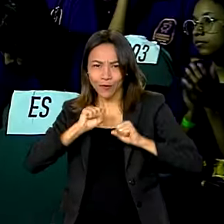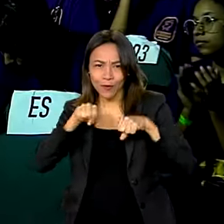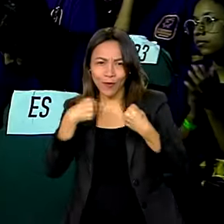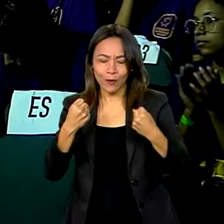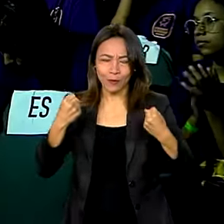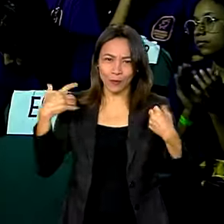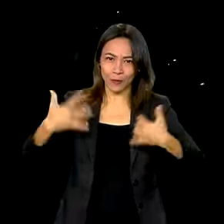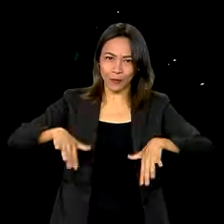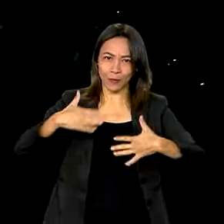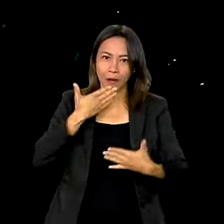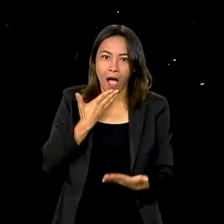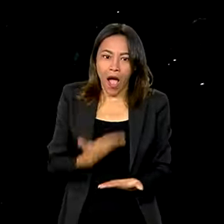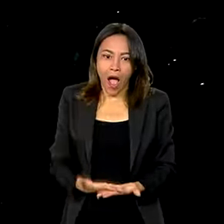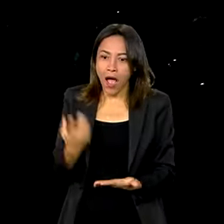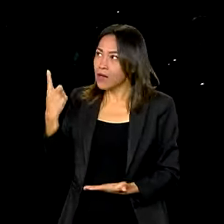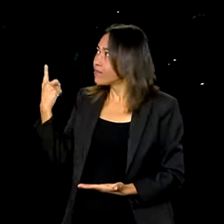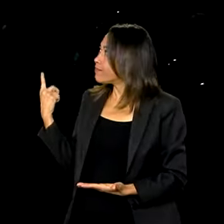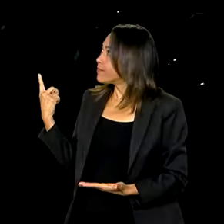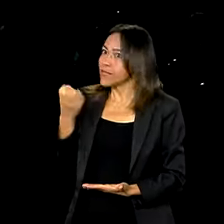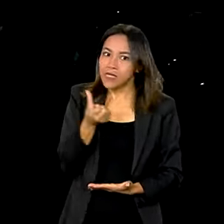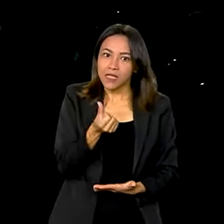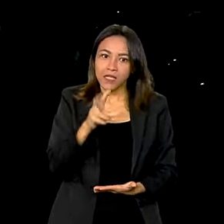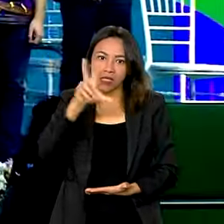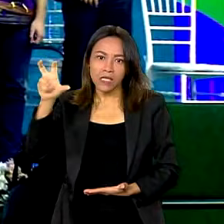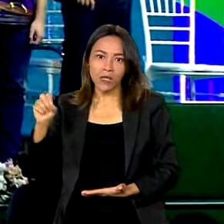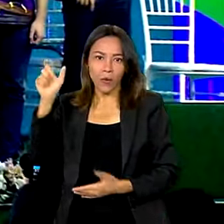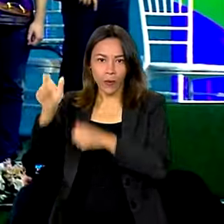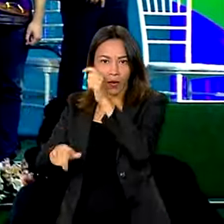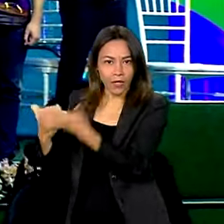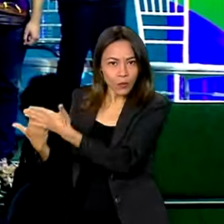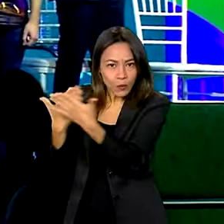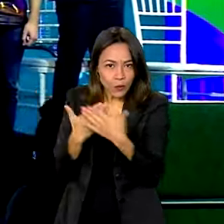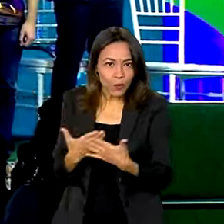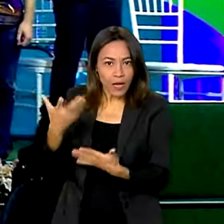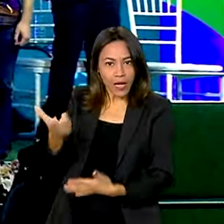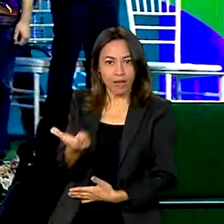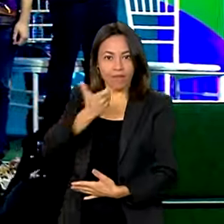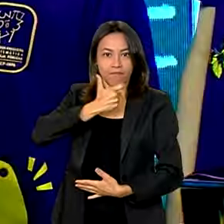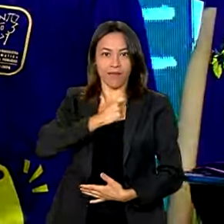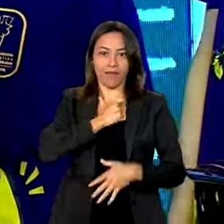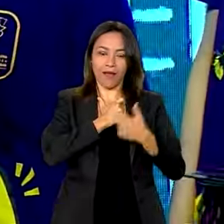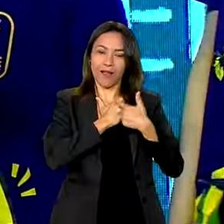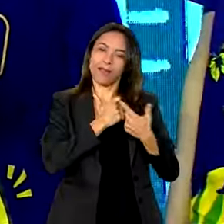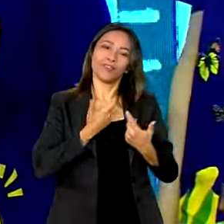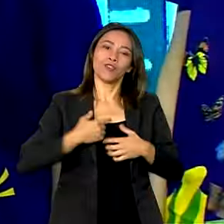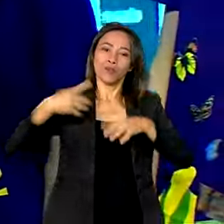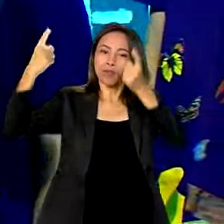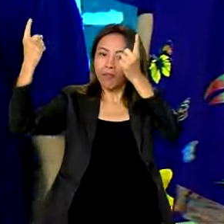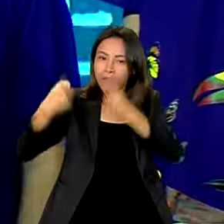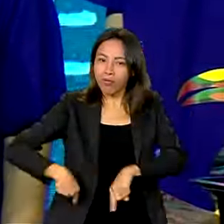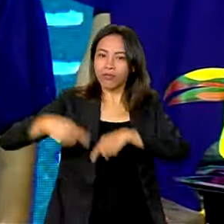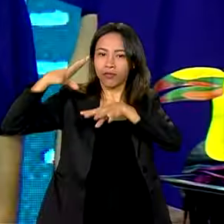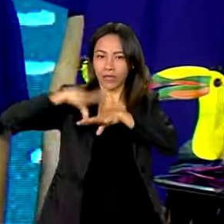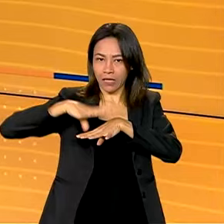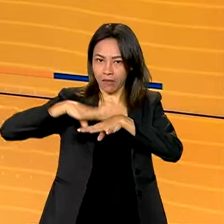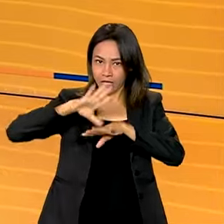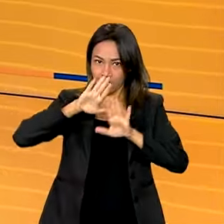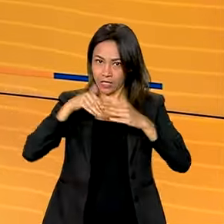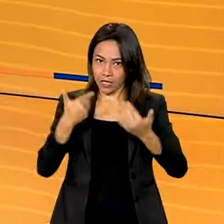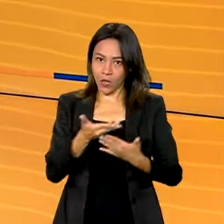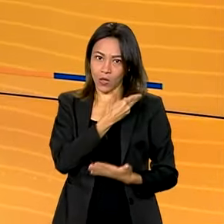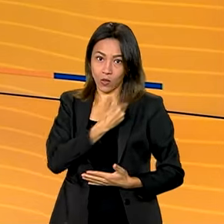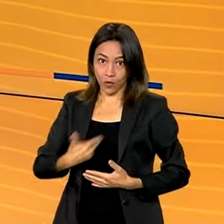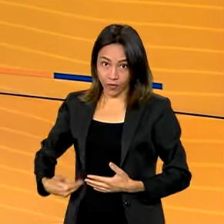650 estudantes recebem a medalha de ouro da Olimpíada Brasileira de Matemática das escolas públicas.